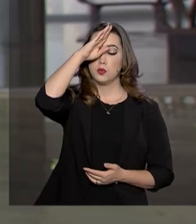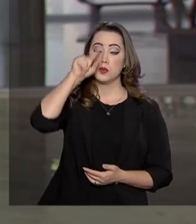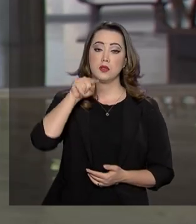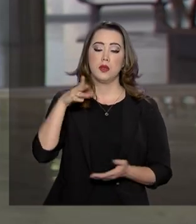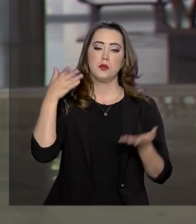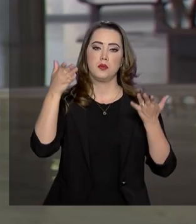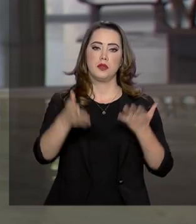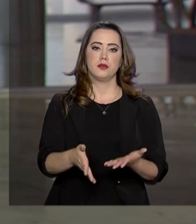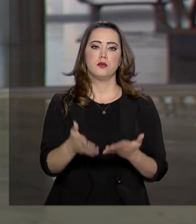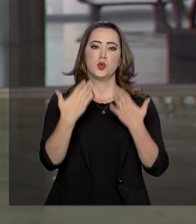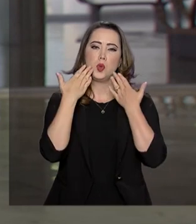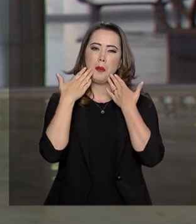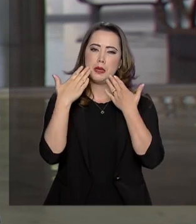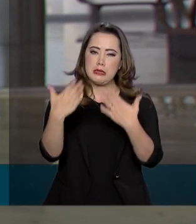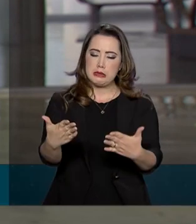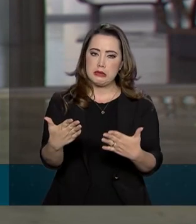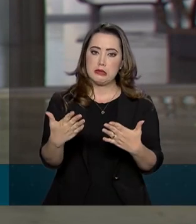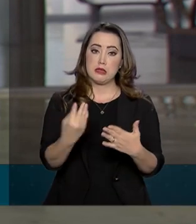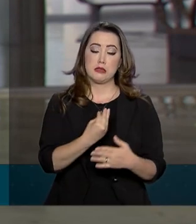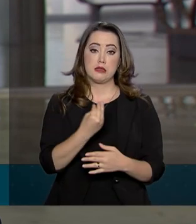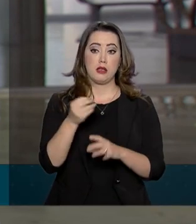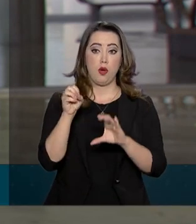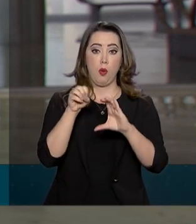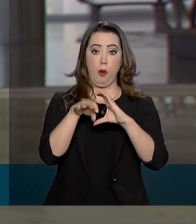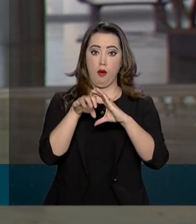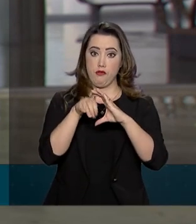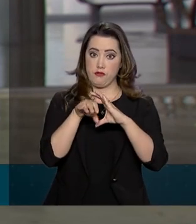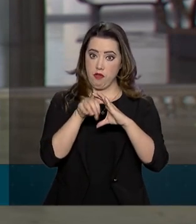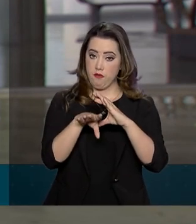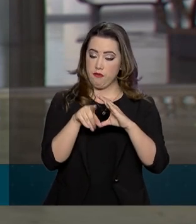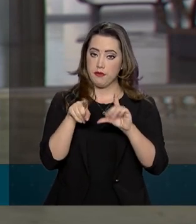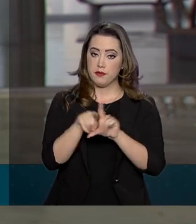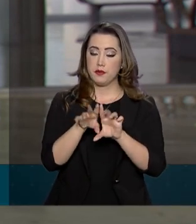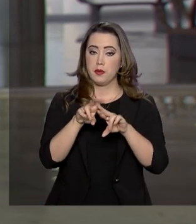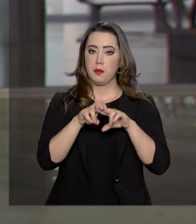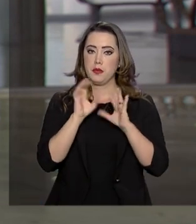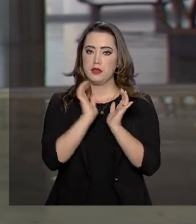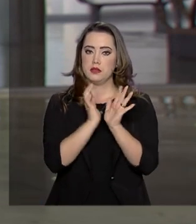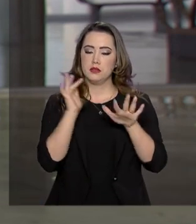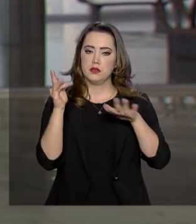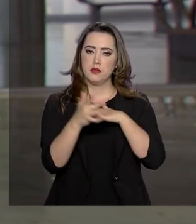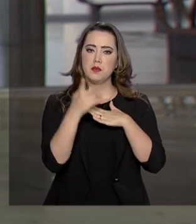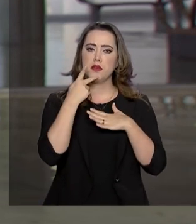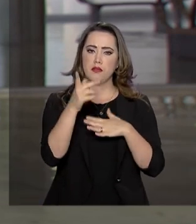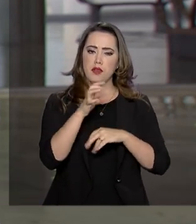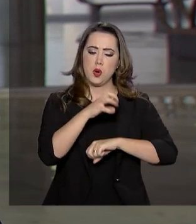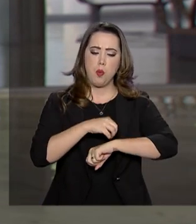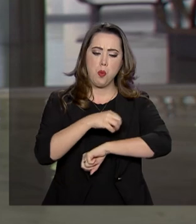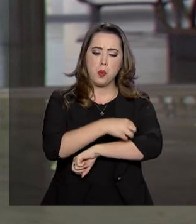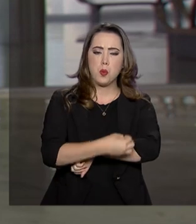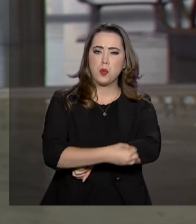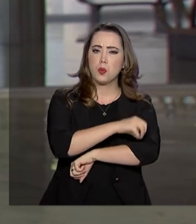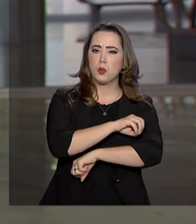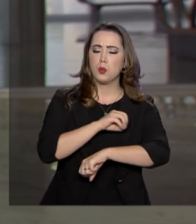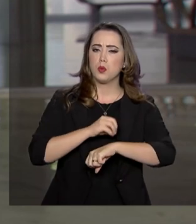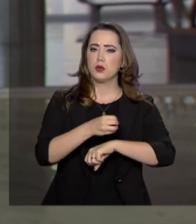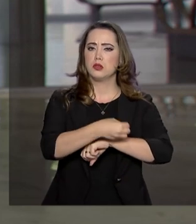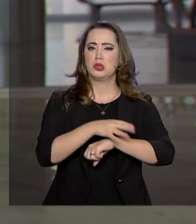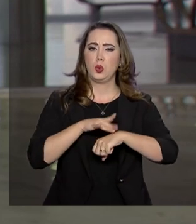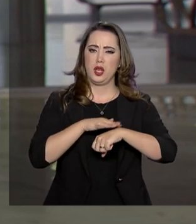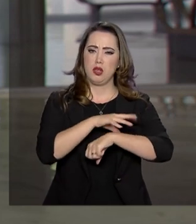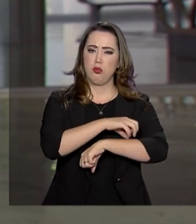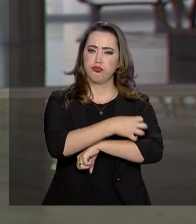participou de uma transmissão ao vivo pelas redes sociais para falar sobre esse assunto, sobre a ranceníase. Estavam com ele o ministro das Relações